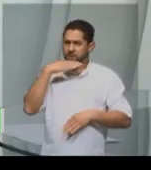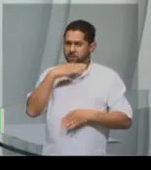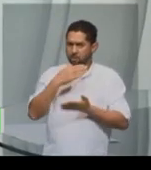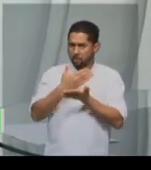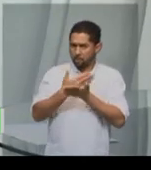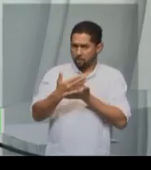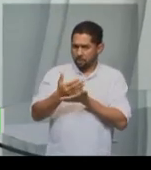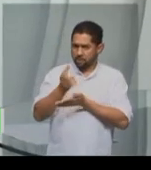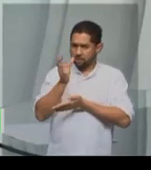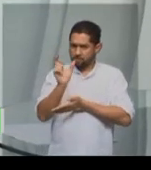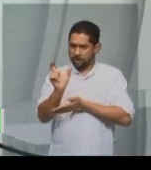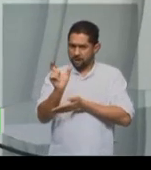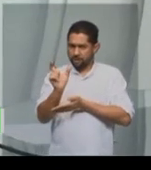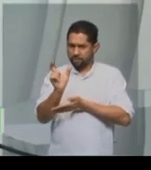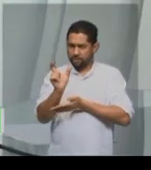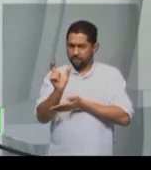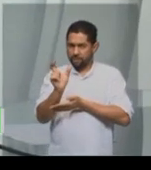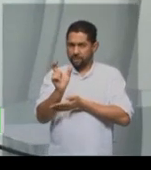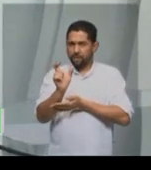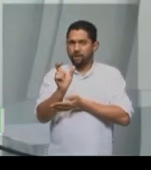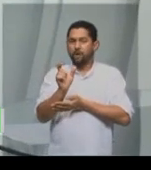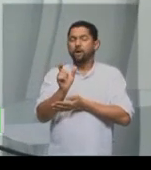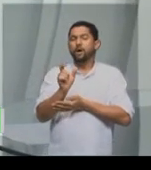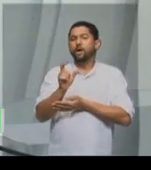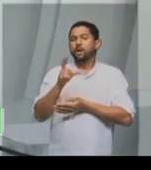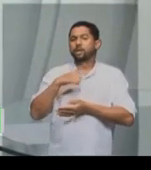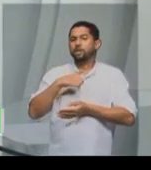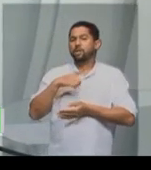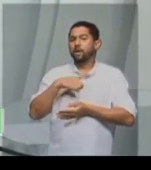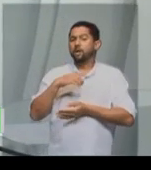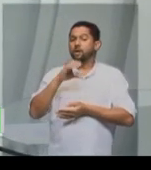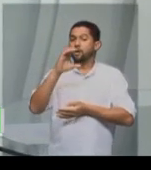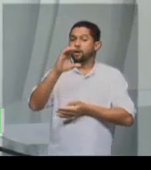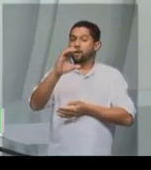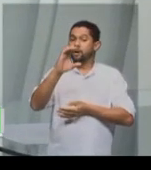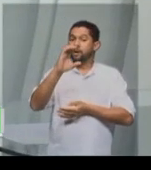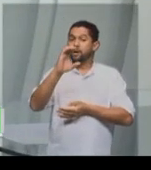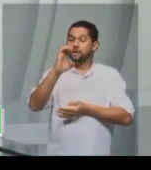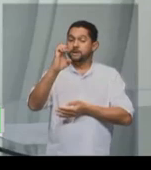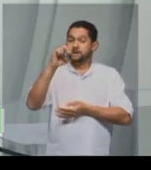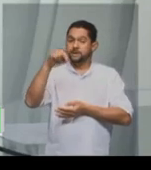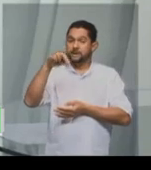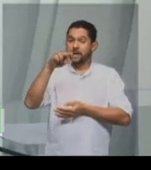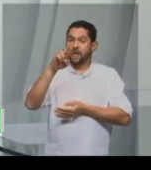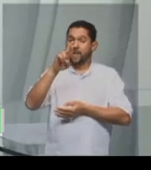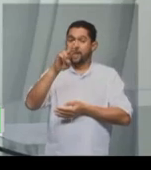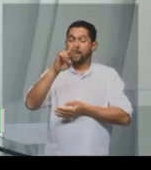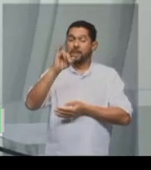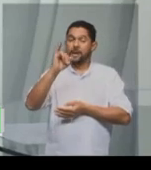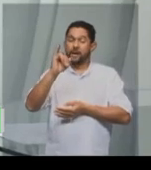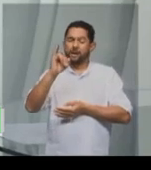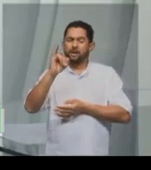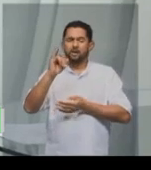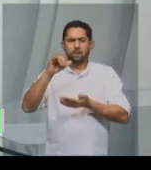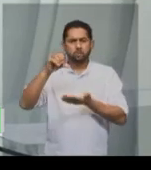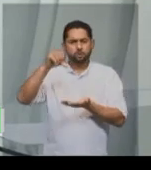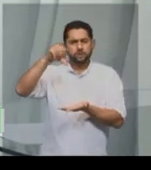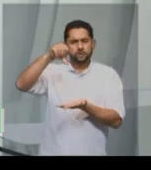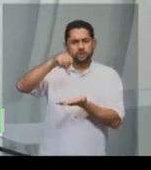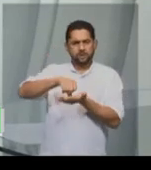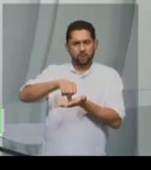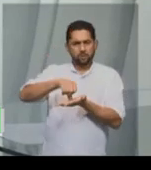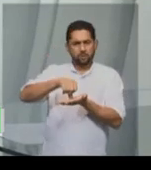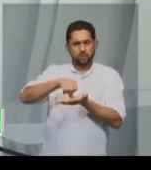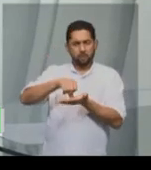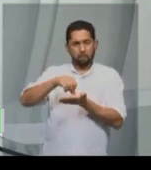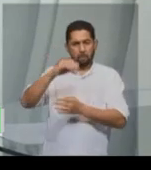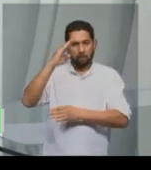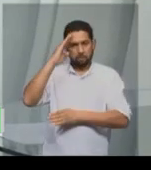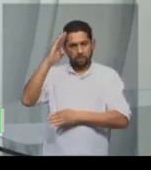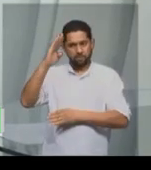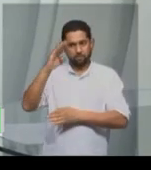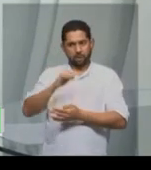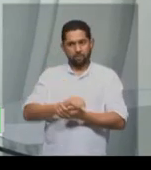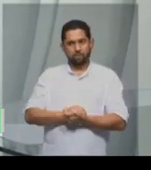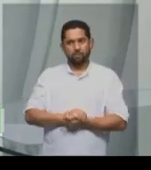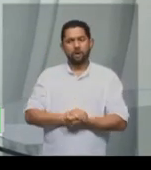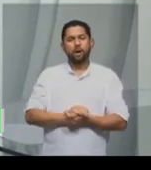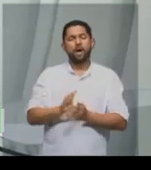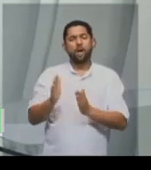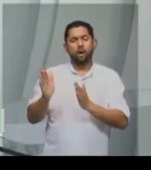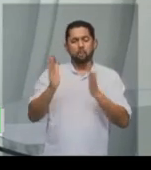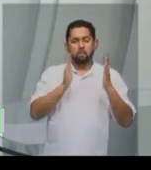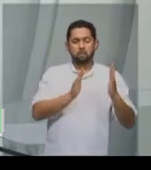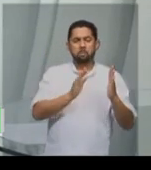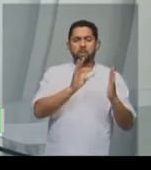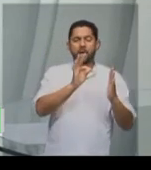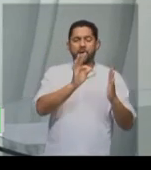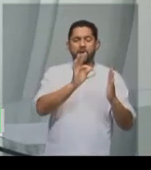o sufixo centrismo tem a ver com centro. Então, é algo que esteja no centro. Teocentrismo